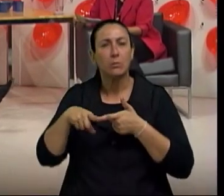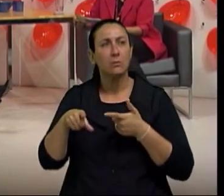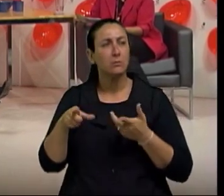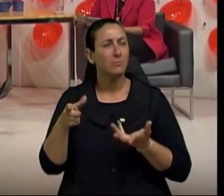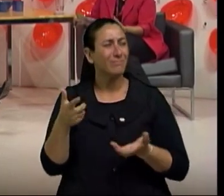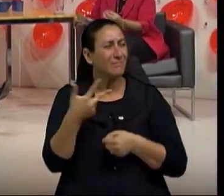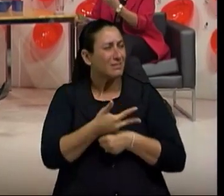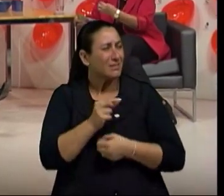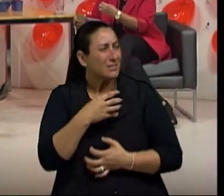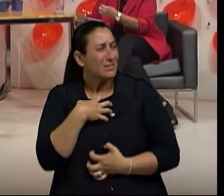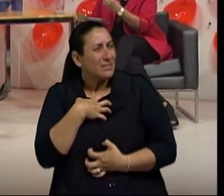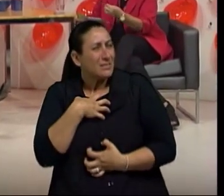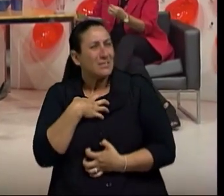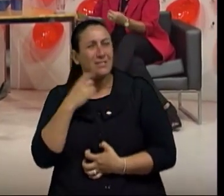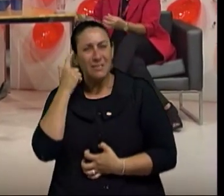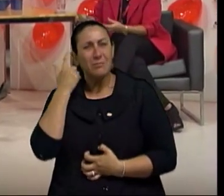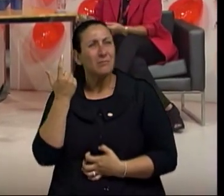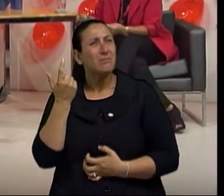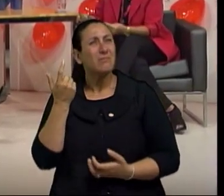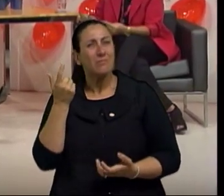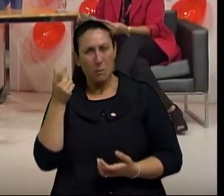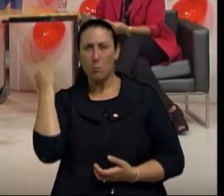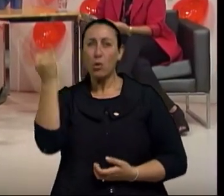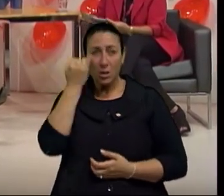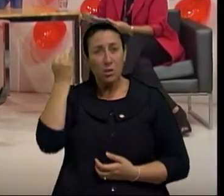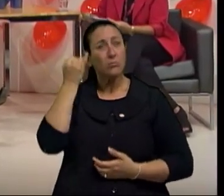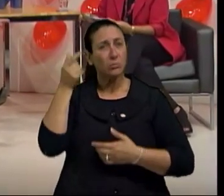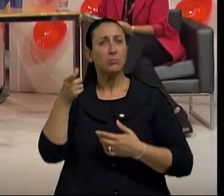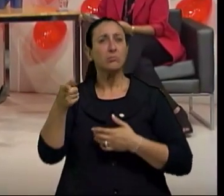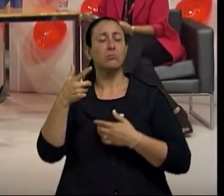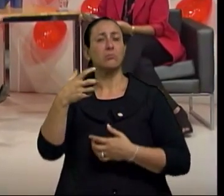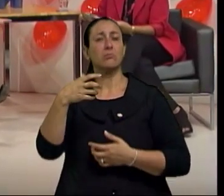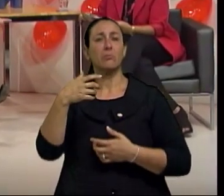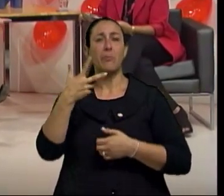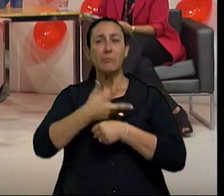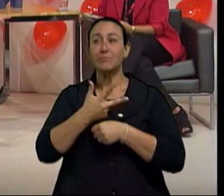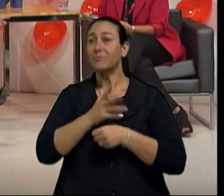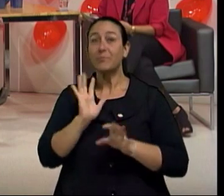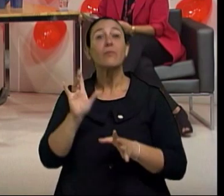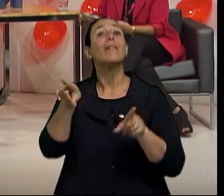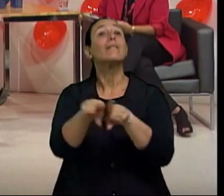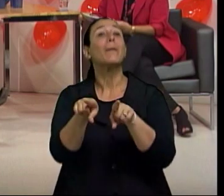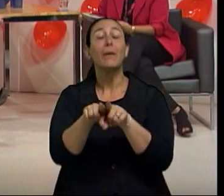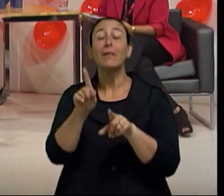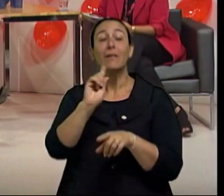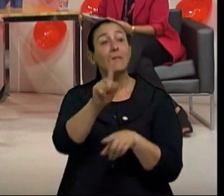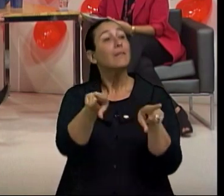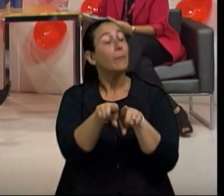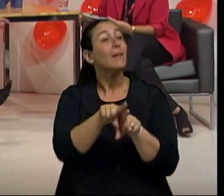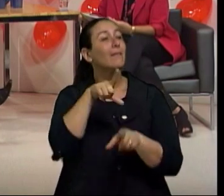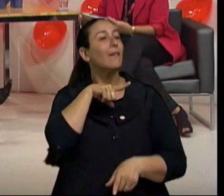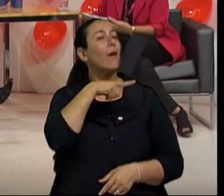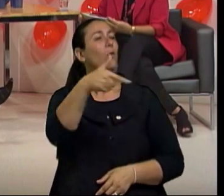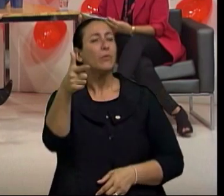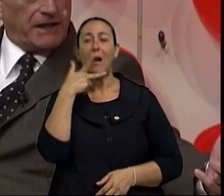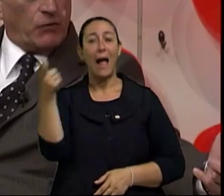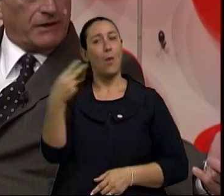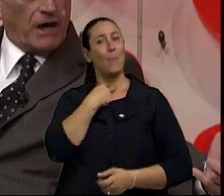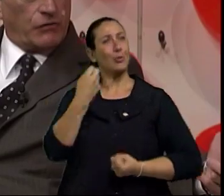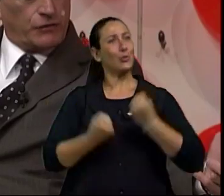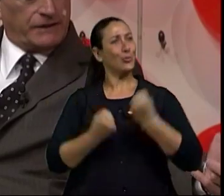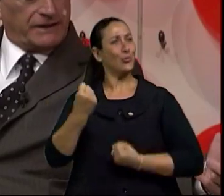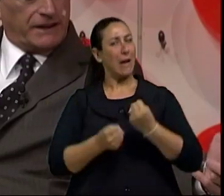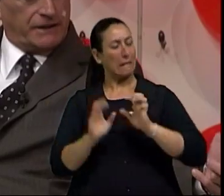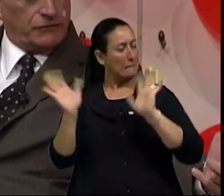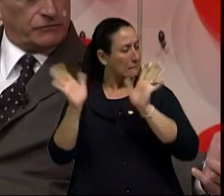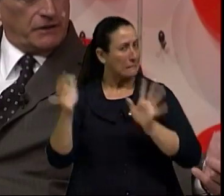pode fazer, doutor. O papel do idoso é fundamental, né? Ou mãe não dirige, tu não pode mais dirigir, ou pai tu não pode mais dirigir, como é que tu vai pegar